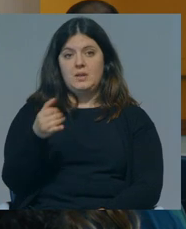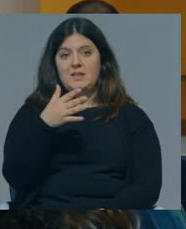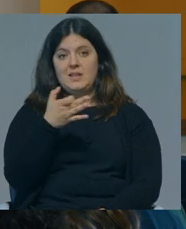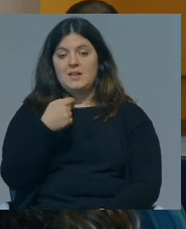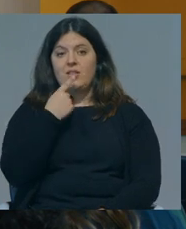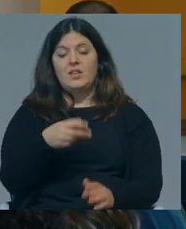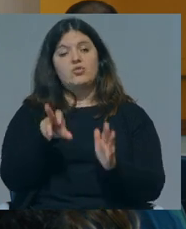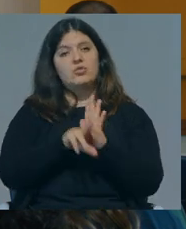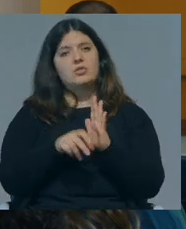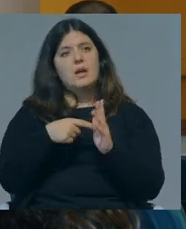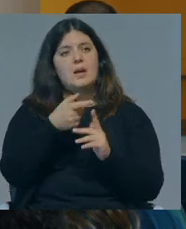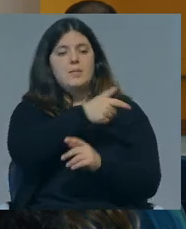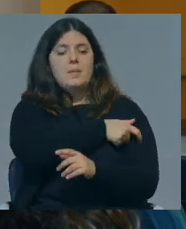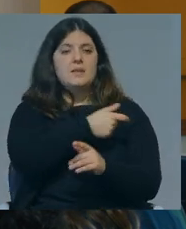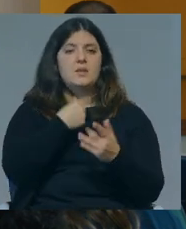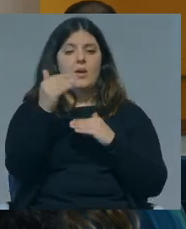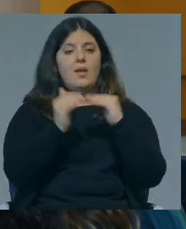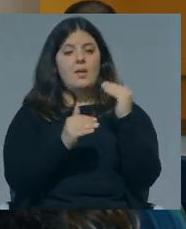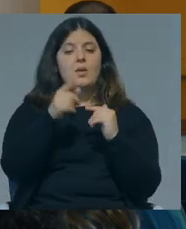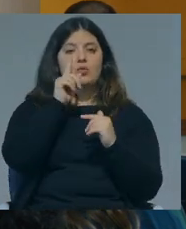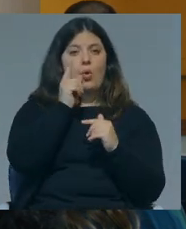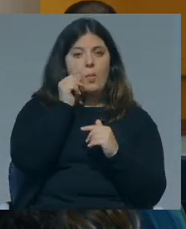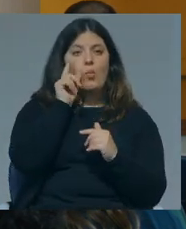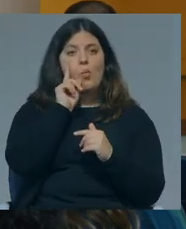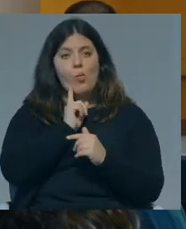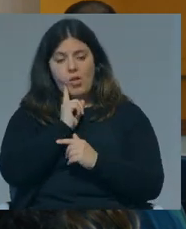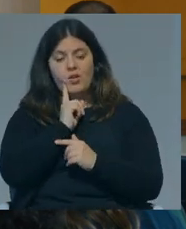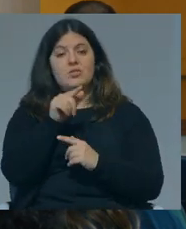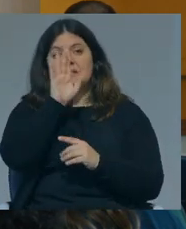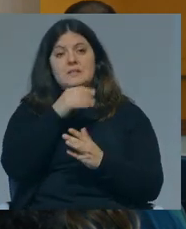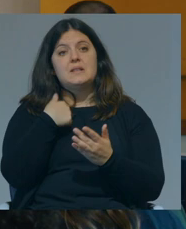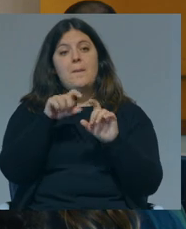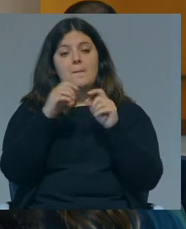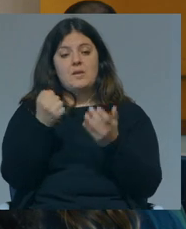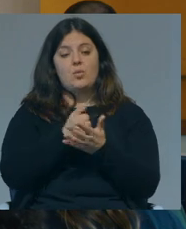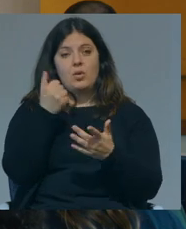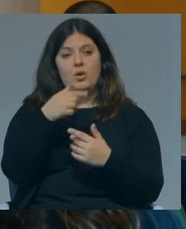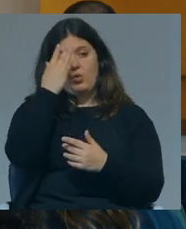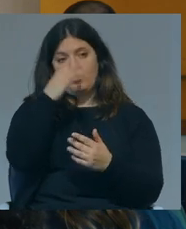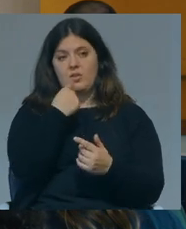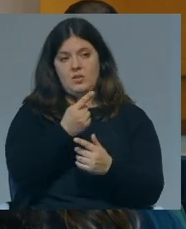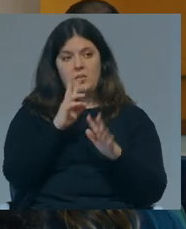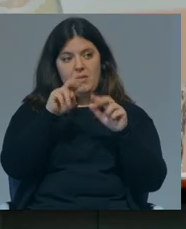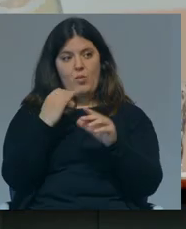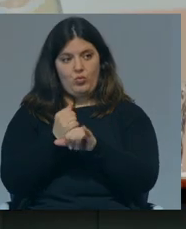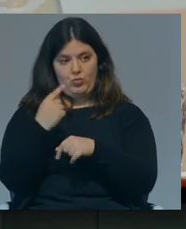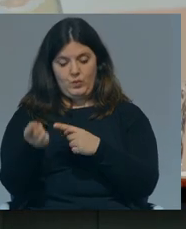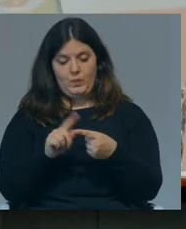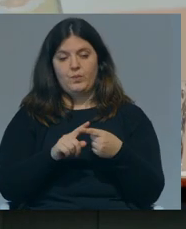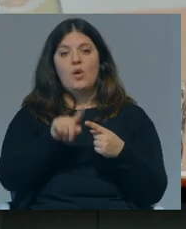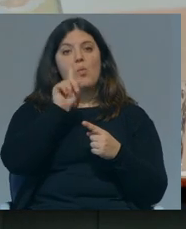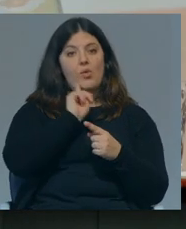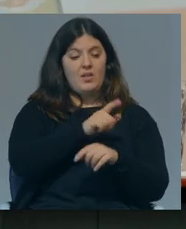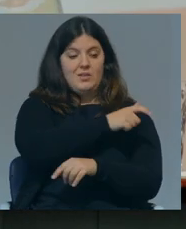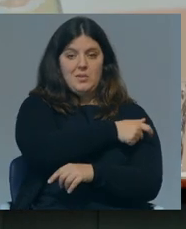estabelece um regime de representação equilibrada entre homens e mulheres nas empresas cotadas em bolsa. Eu só vou ajudar os números e avançamos para outro tema. As